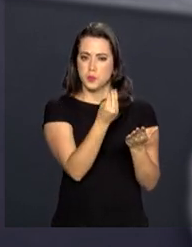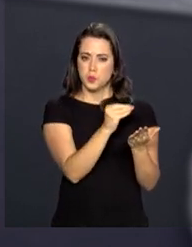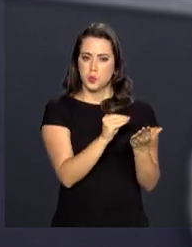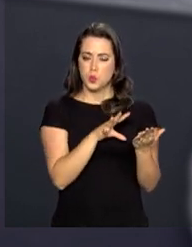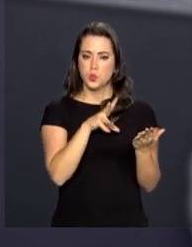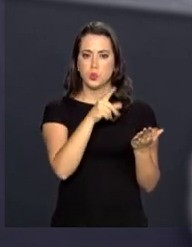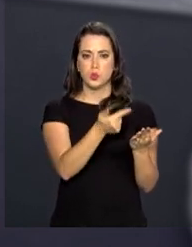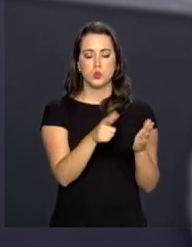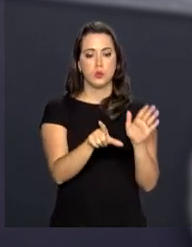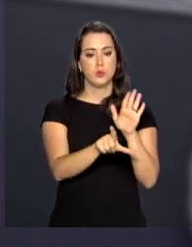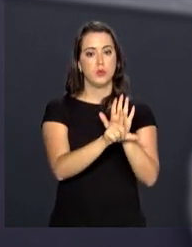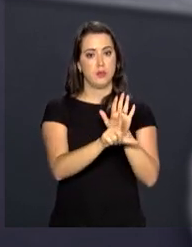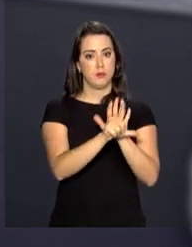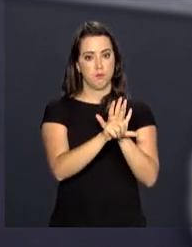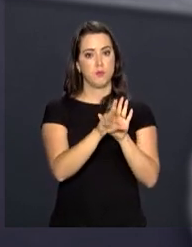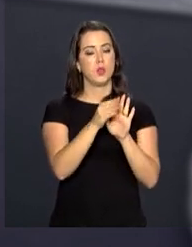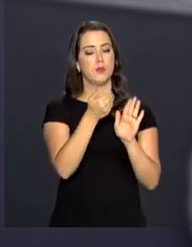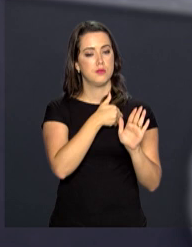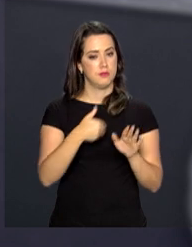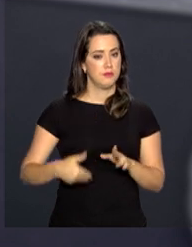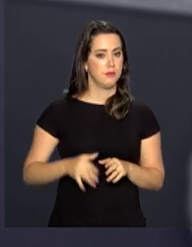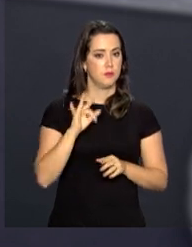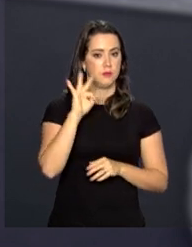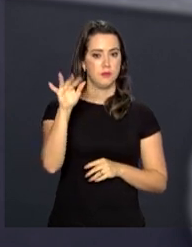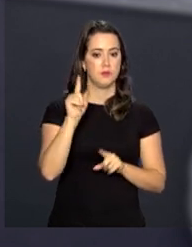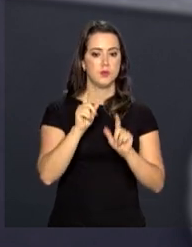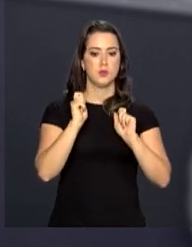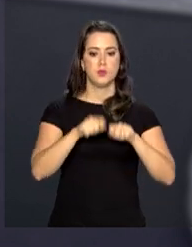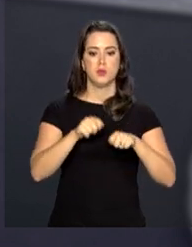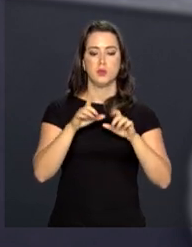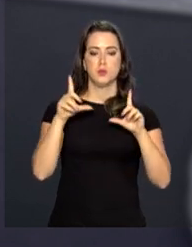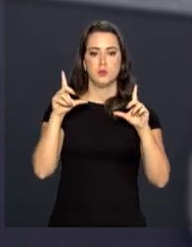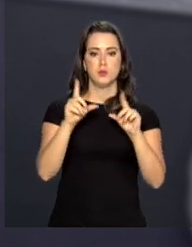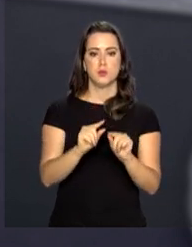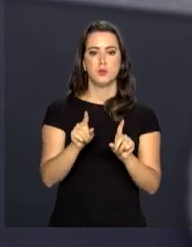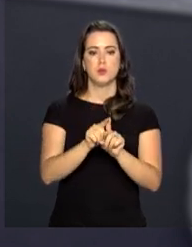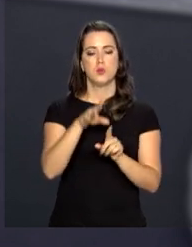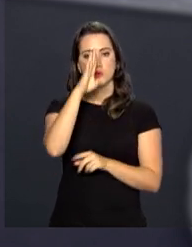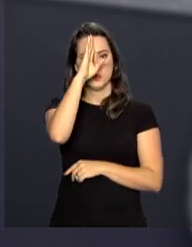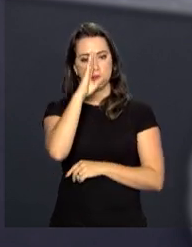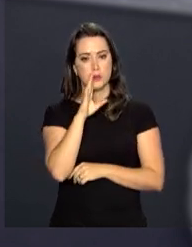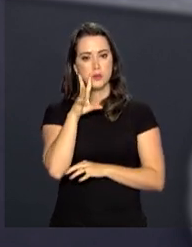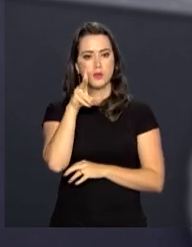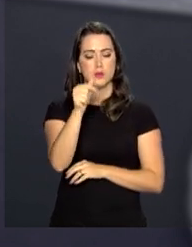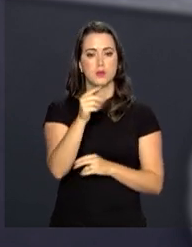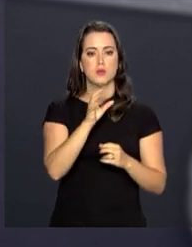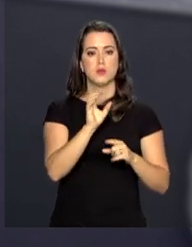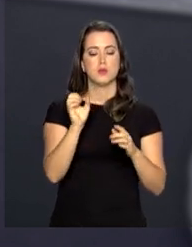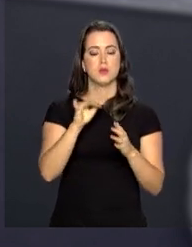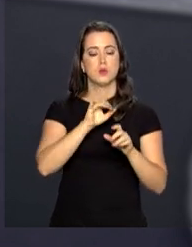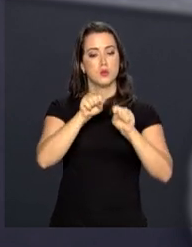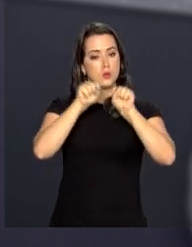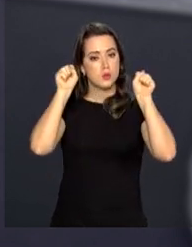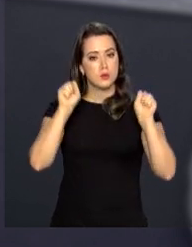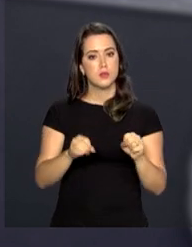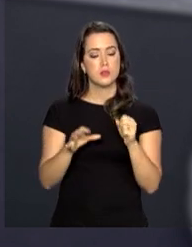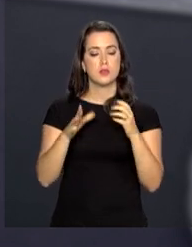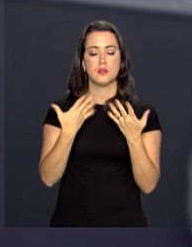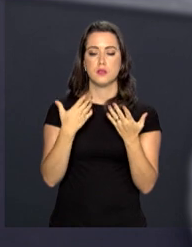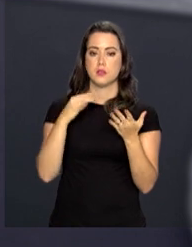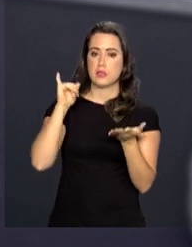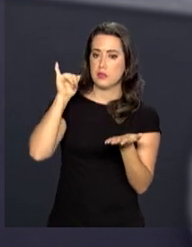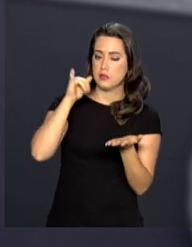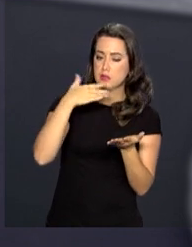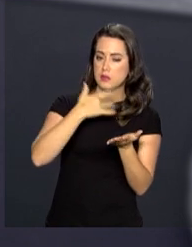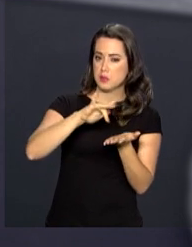dados do portal da legislação do governo federal e pode ser baixado de forma gratuita em todos os sistemas de celular. A